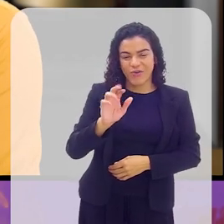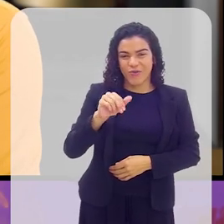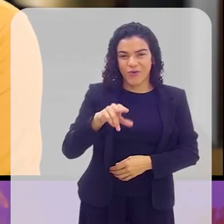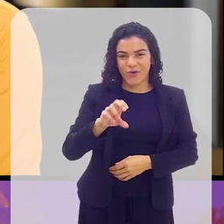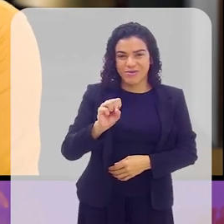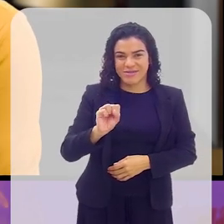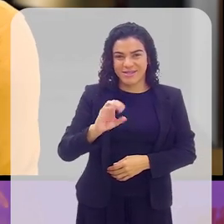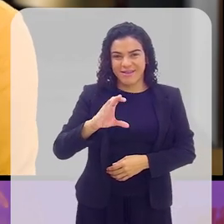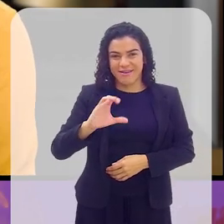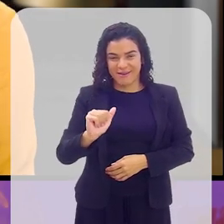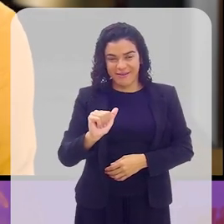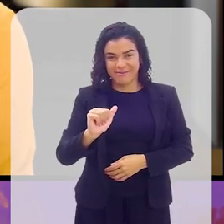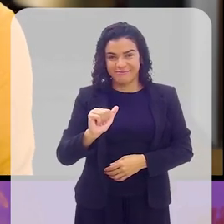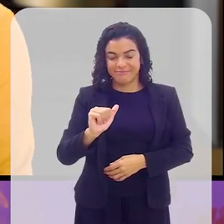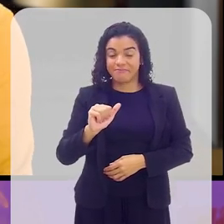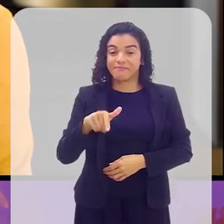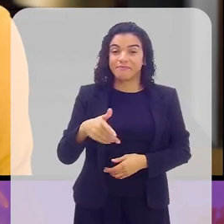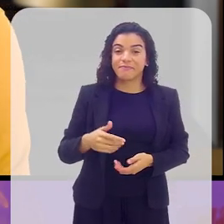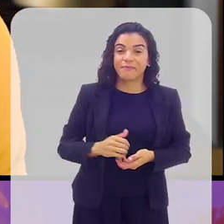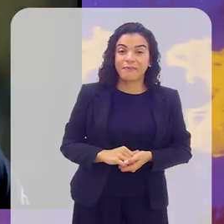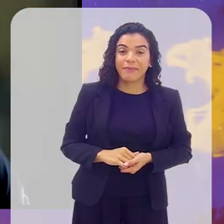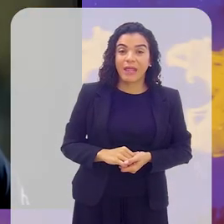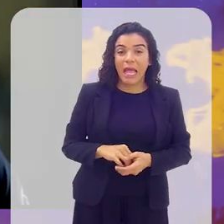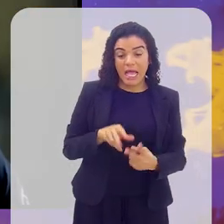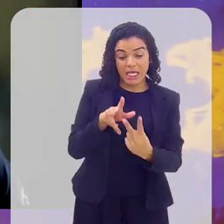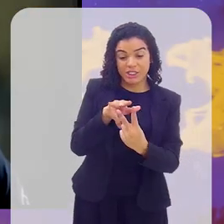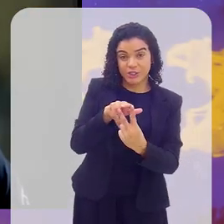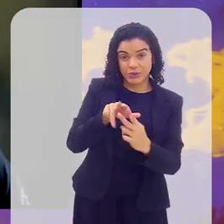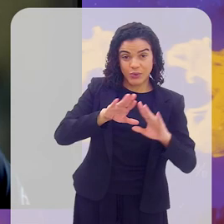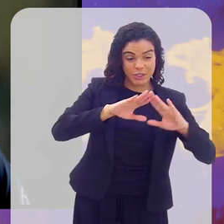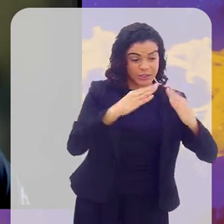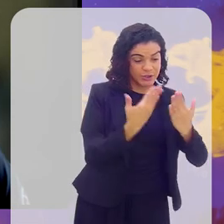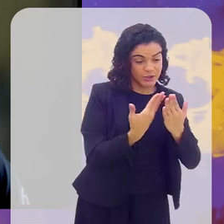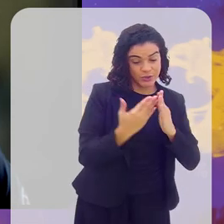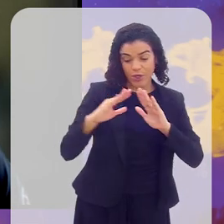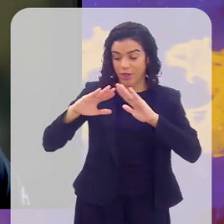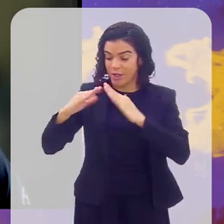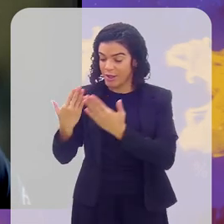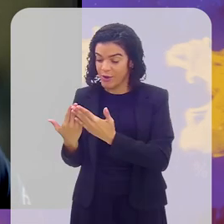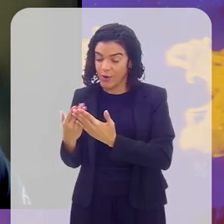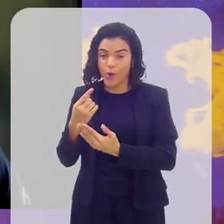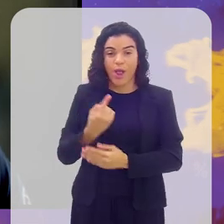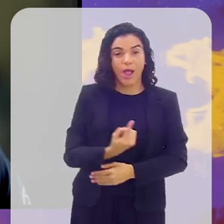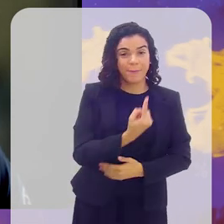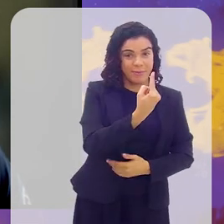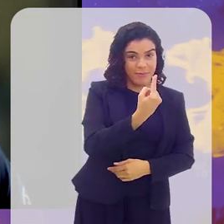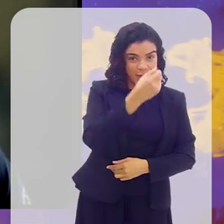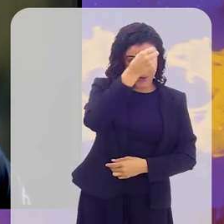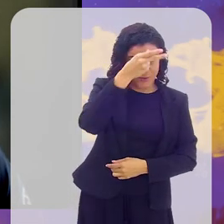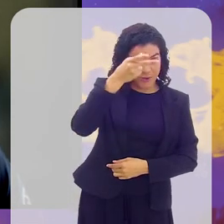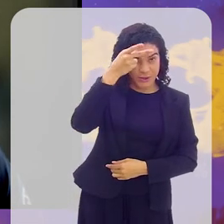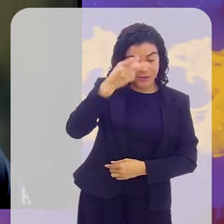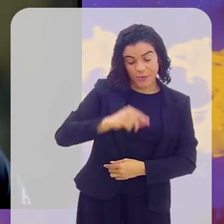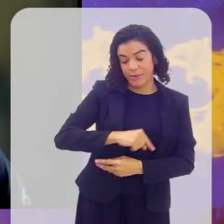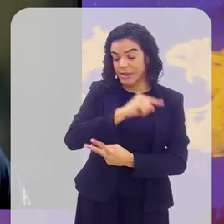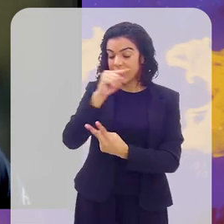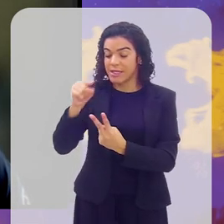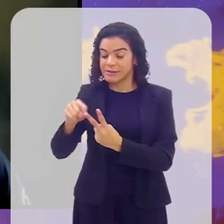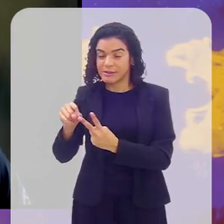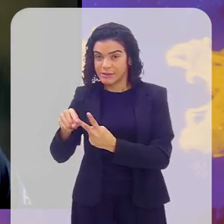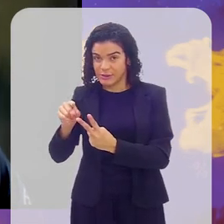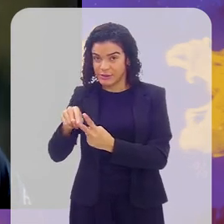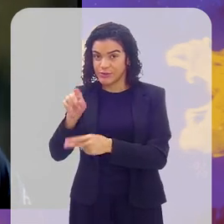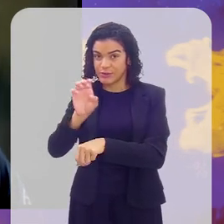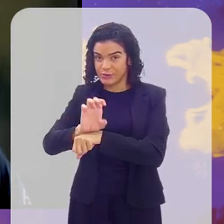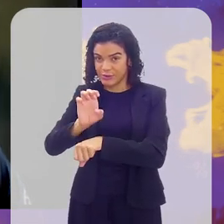que fica na rua São Francisco Xavier, na Tijuca. As duas escolas que citei primeiro, uma do município, a Prudente